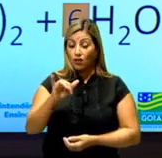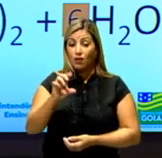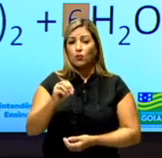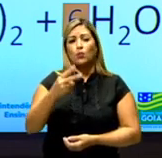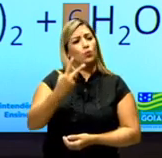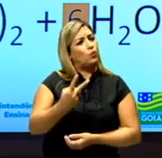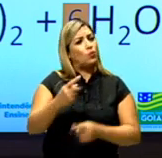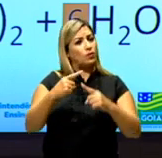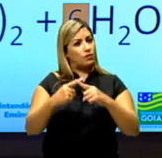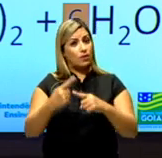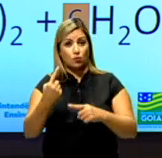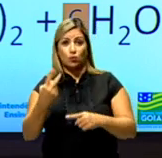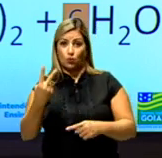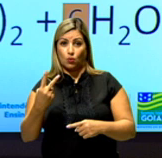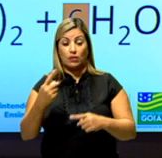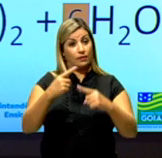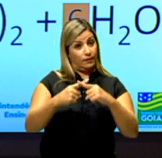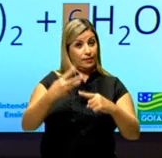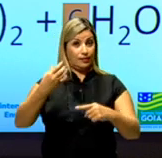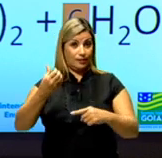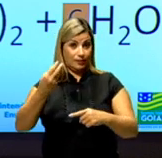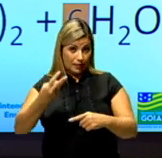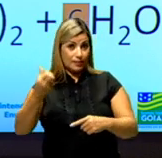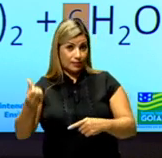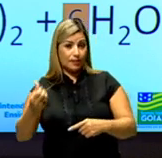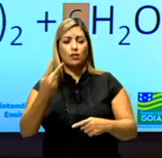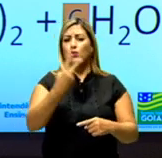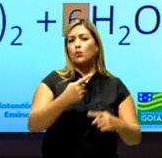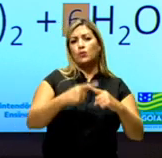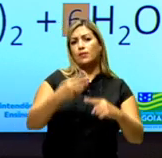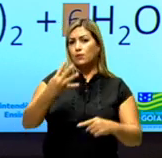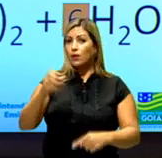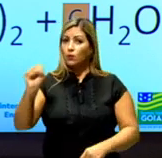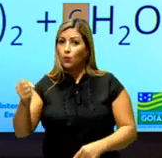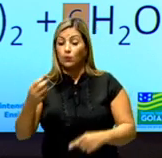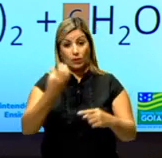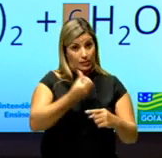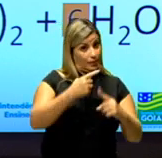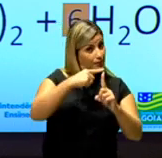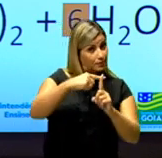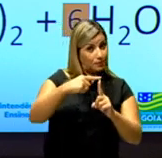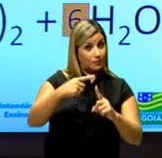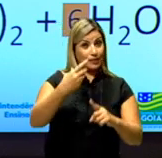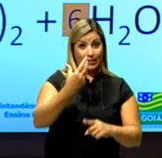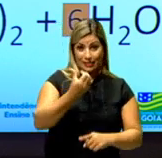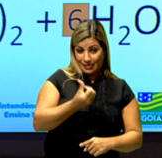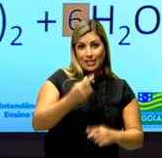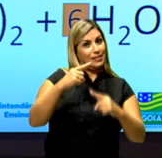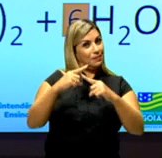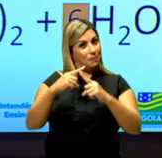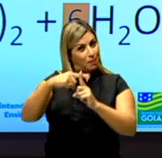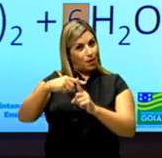Dois vezes um, dois. Vezes três, seis. Mais. Dois vezes quatro, oito. Seis mais quatro. Seis mais